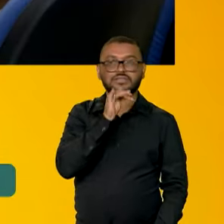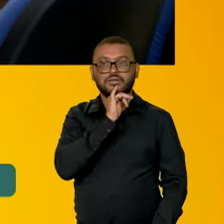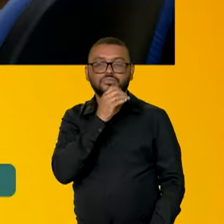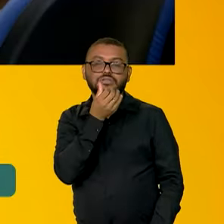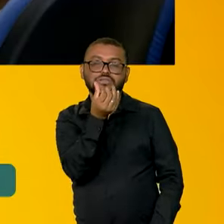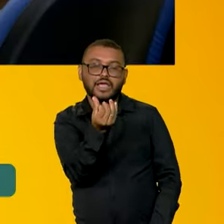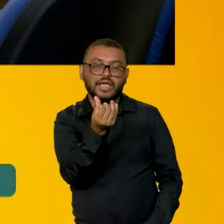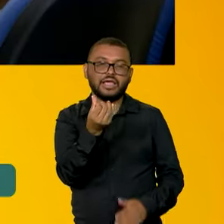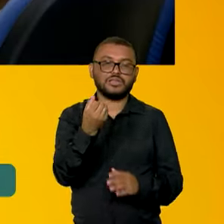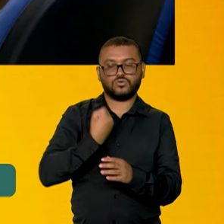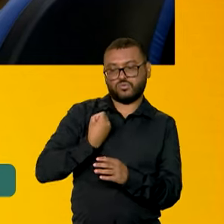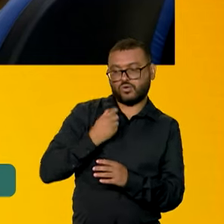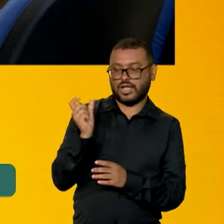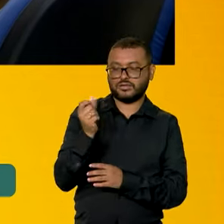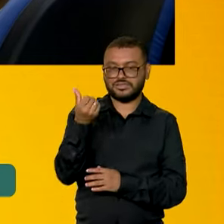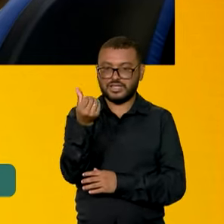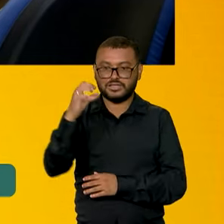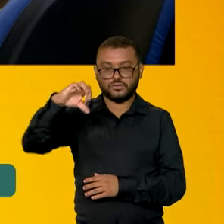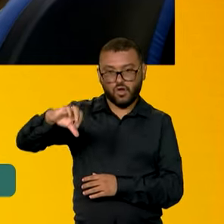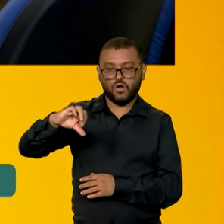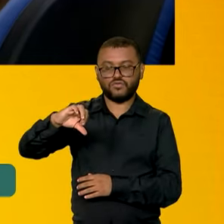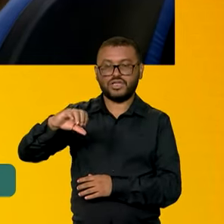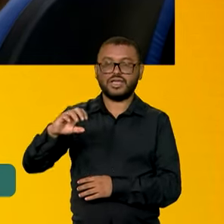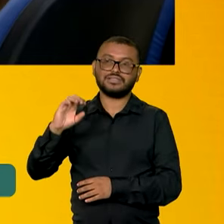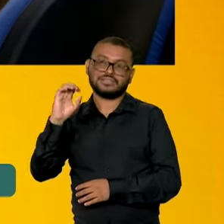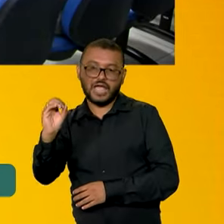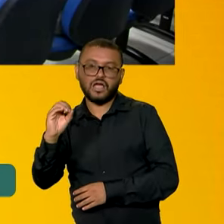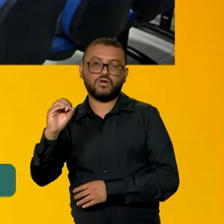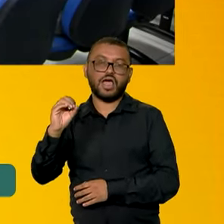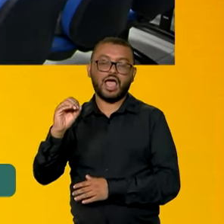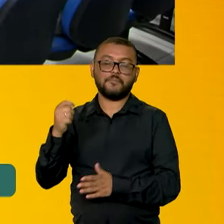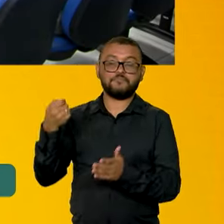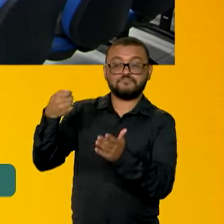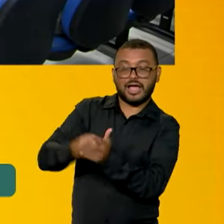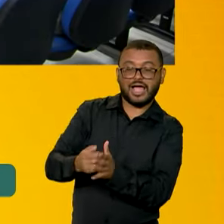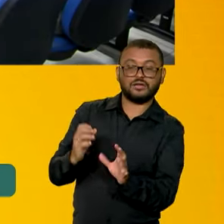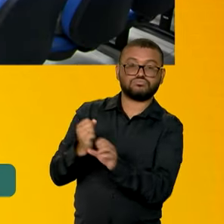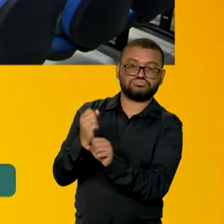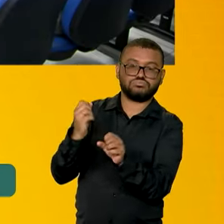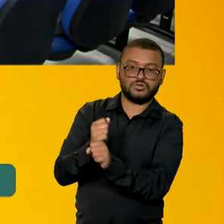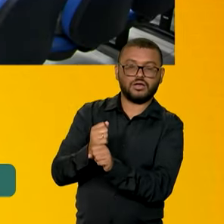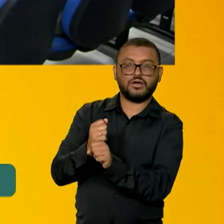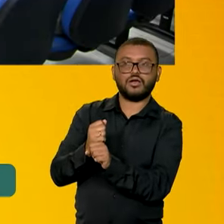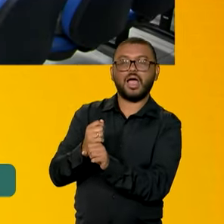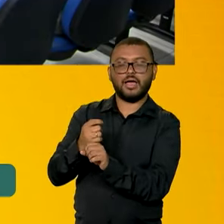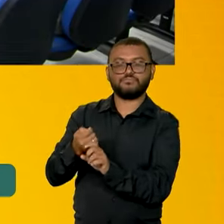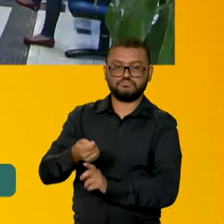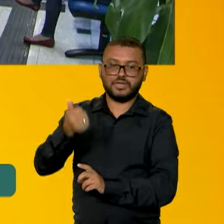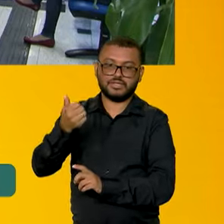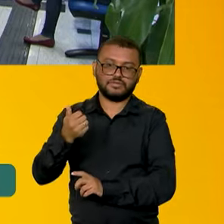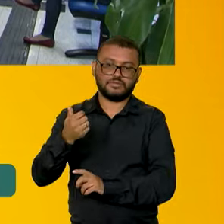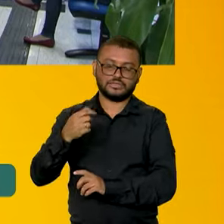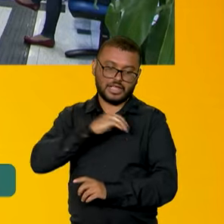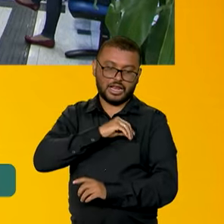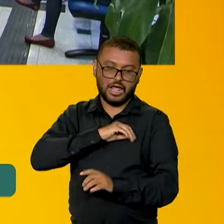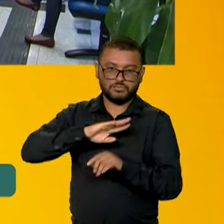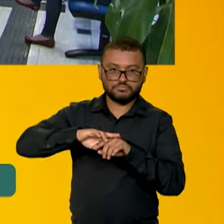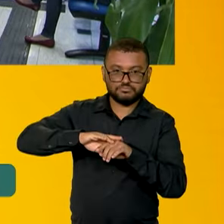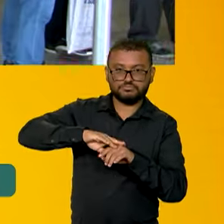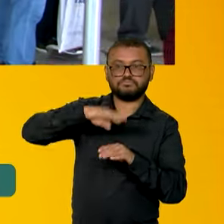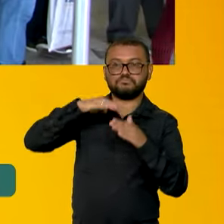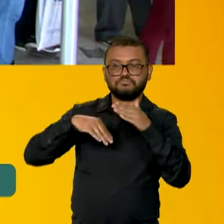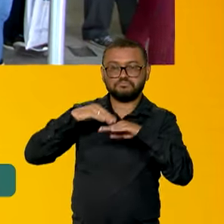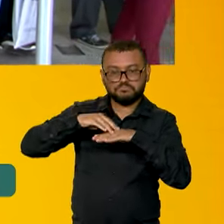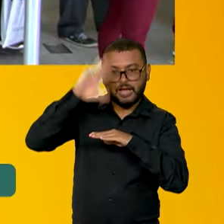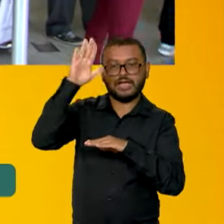ao 9 e os com final 0 terão os pagamentos creditados junto aos que recebem benefícios acima do salário mínimo nos